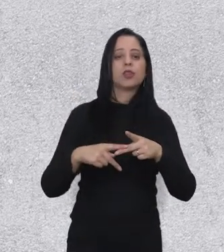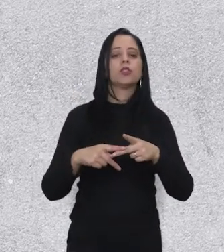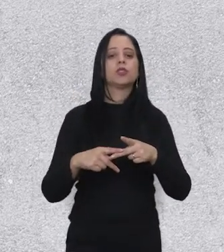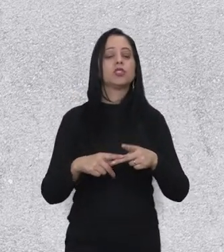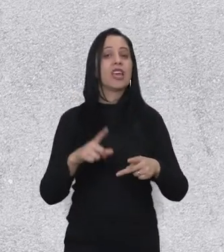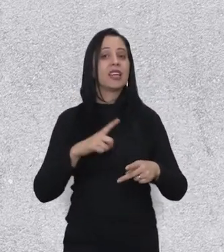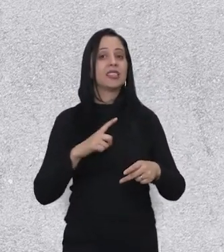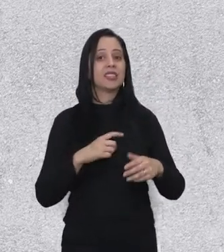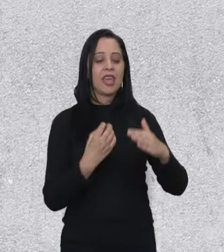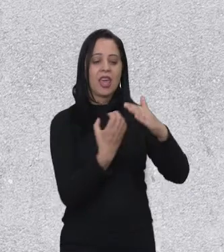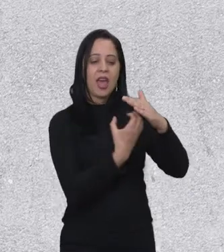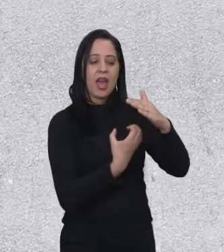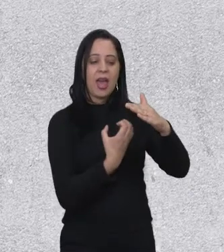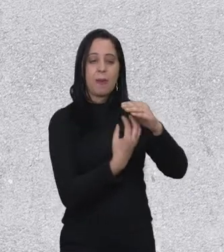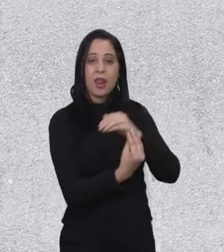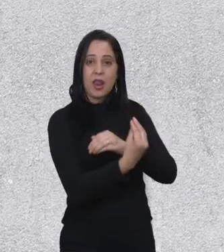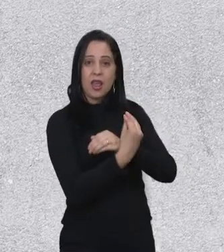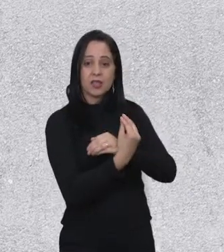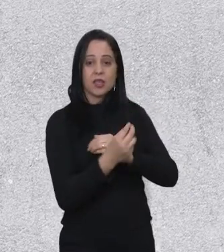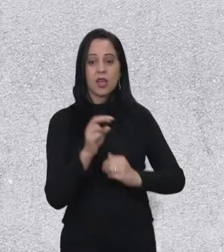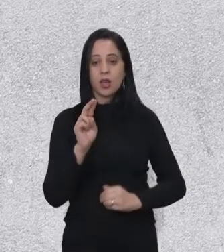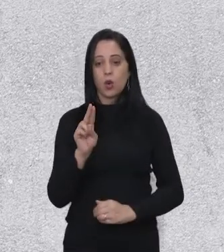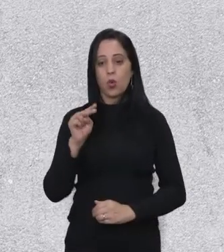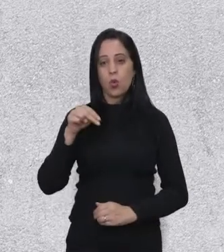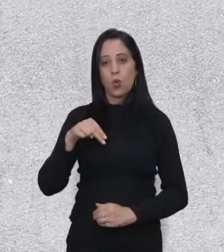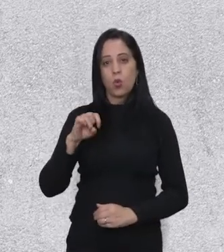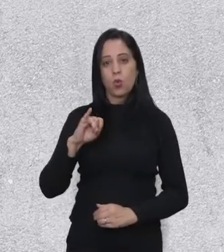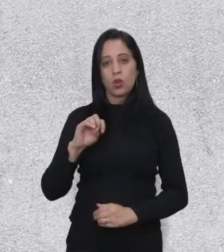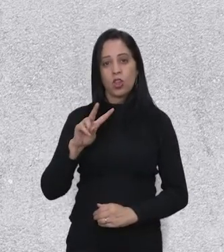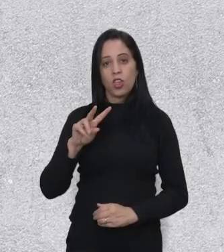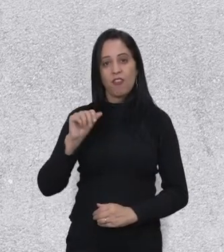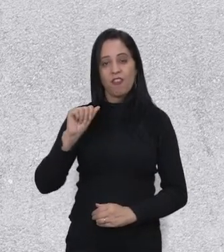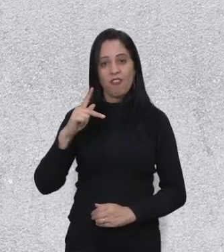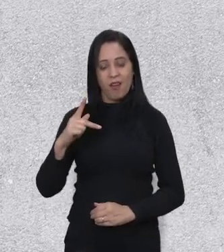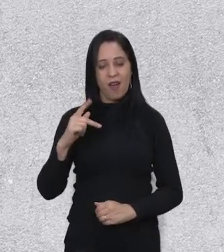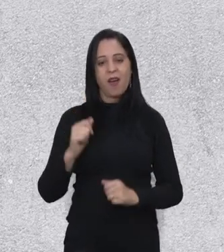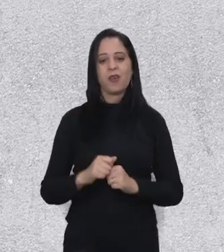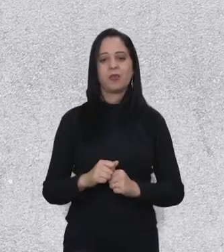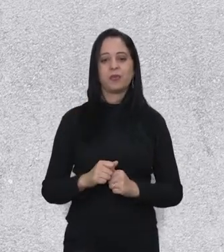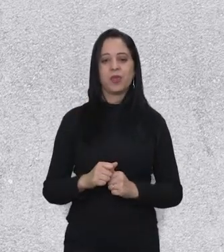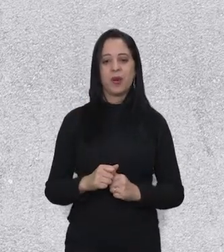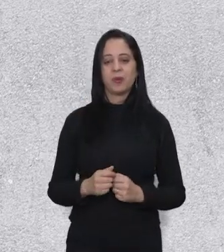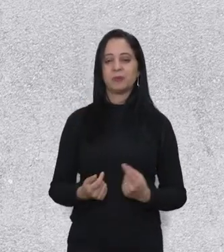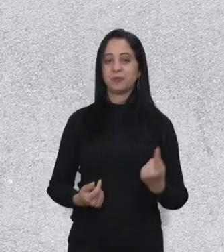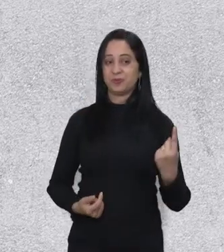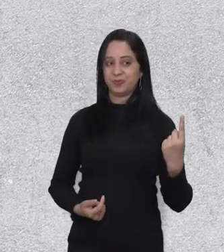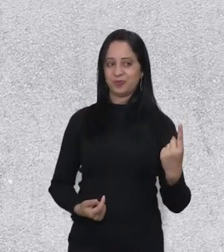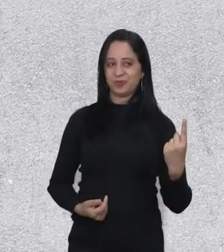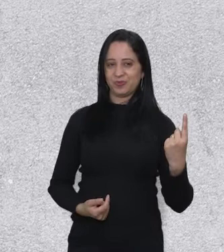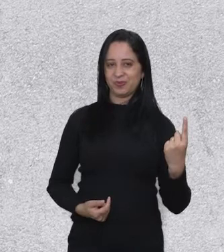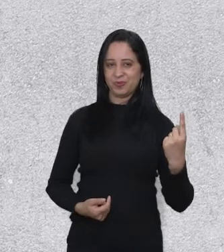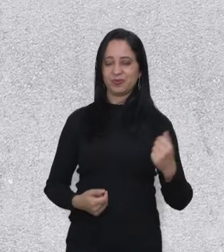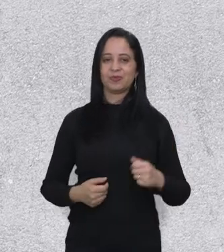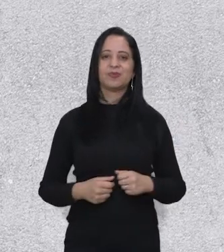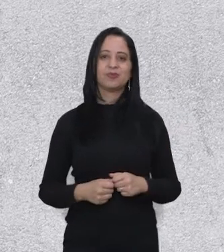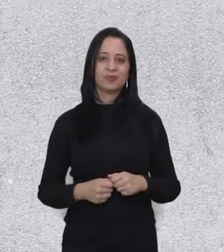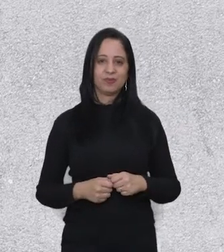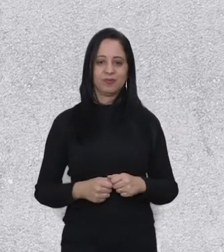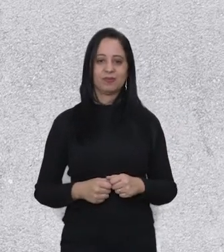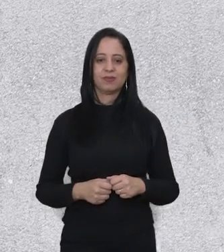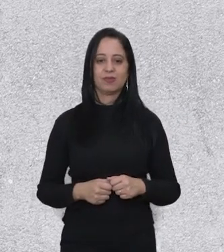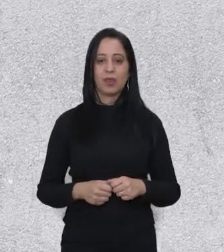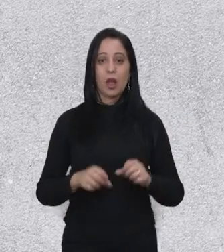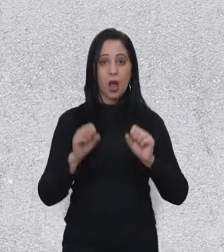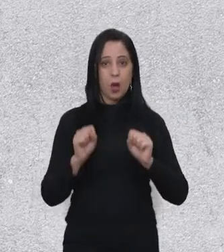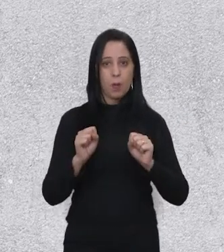em São José, temos a incubadora tecnológica Univap. O site deles é parquetecnológico.com.br. No